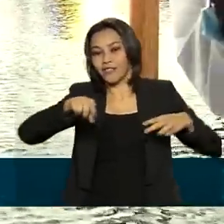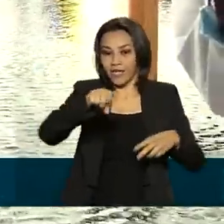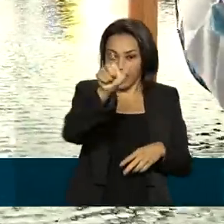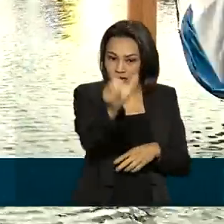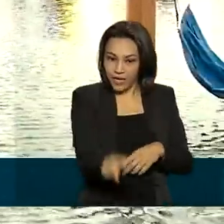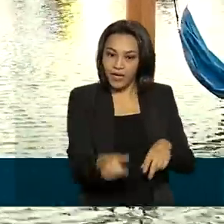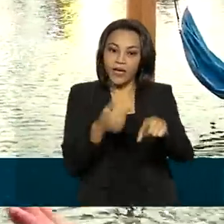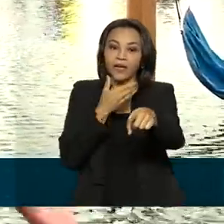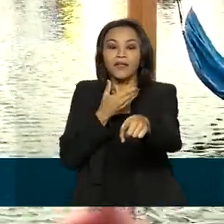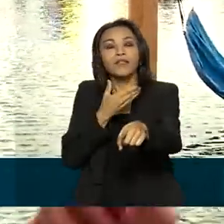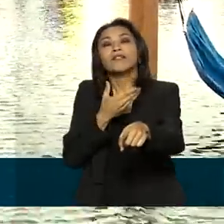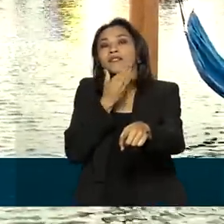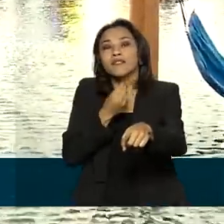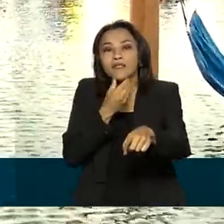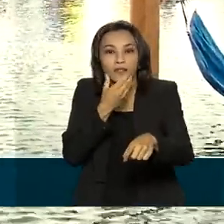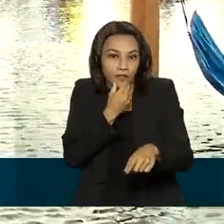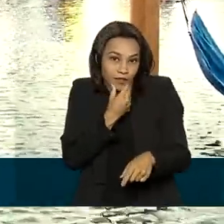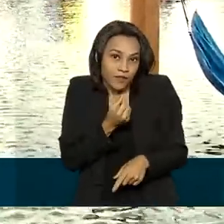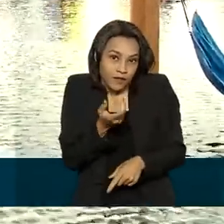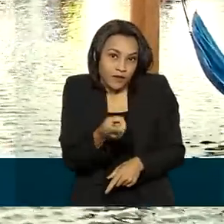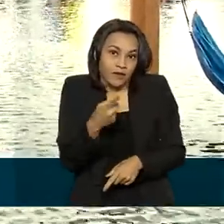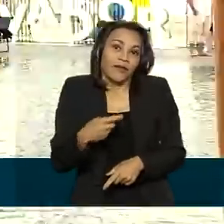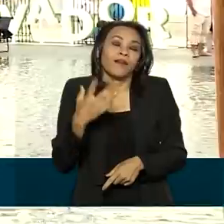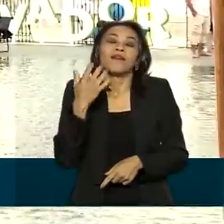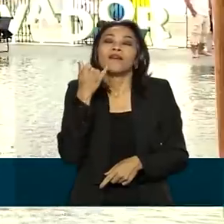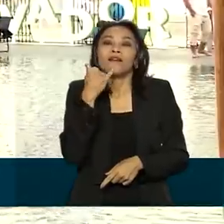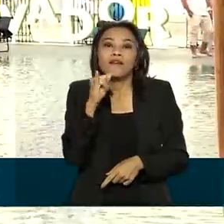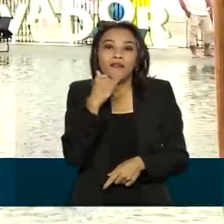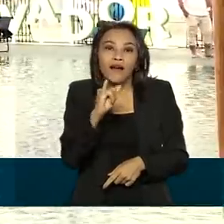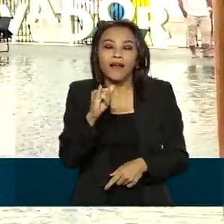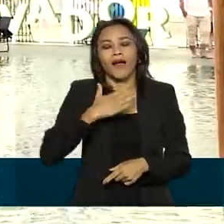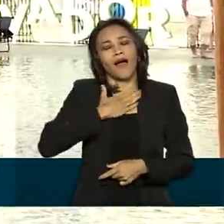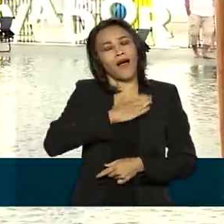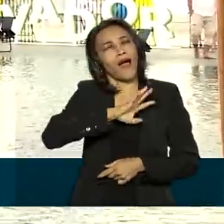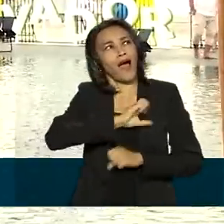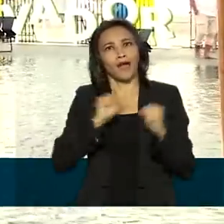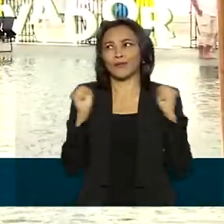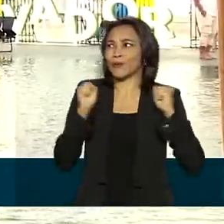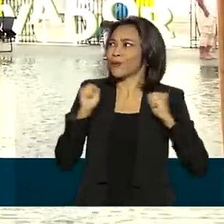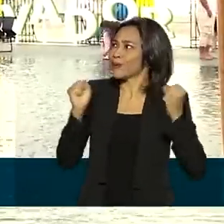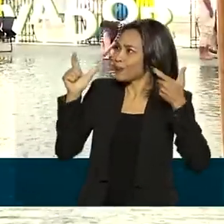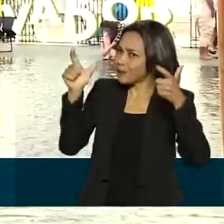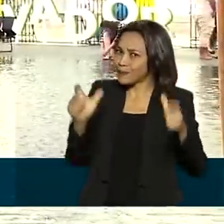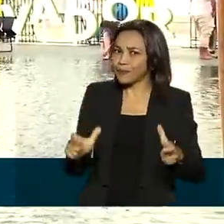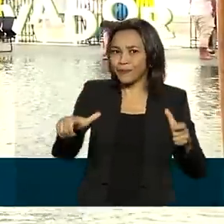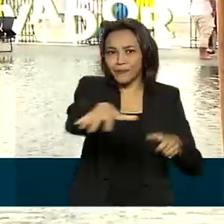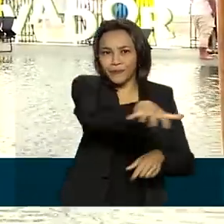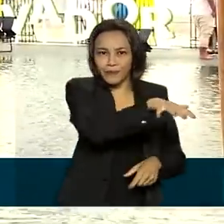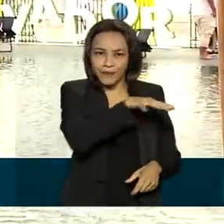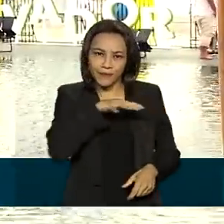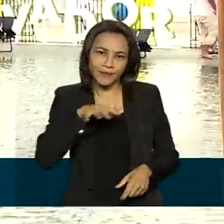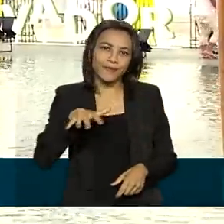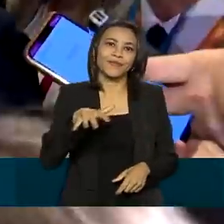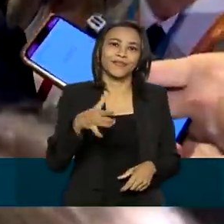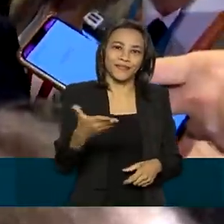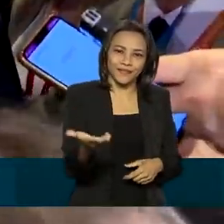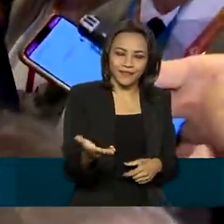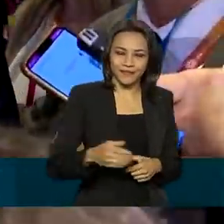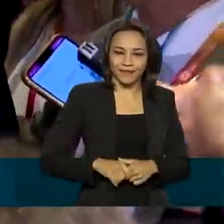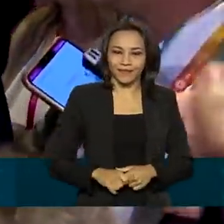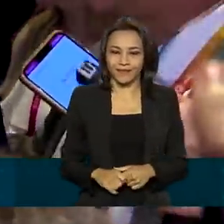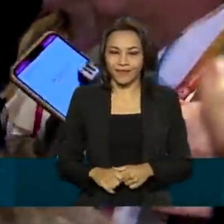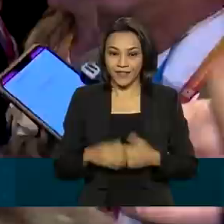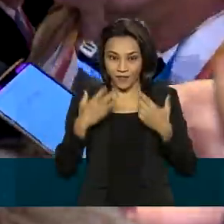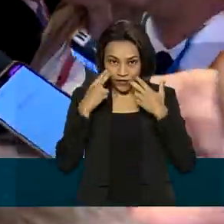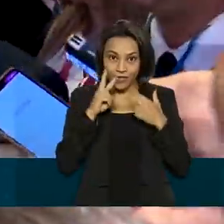italiano adorou a imagem de um país sustentável num ambiente tão agradável. É um maravilhoso, um lugar agradável. Quem